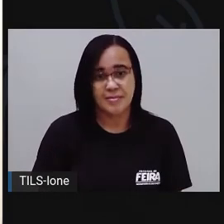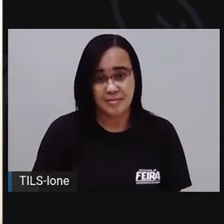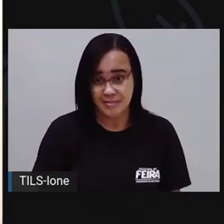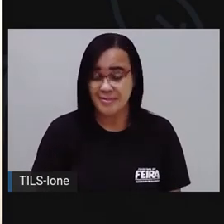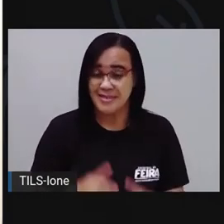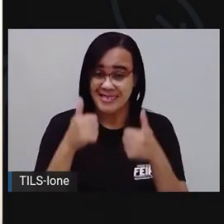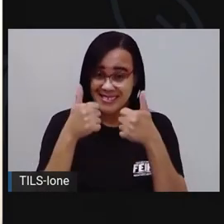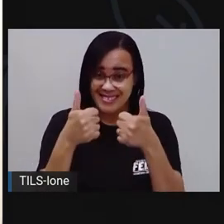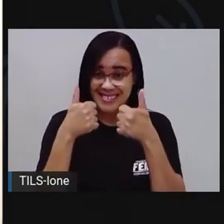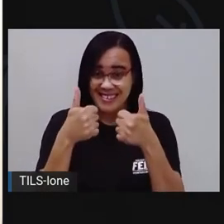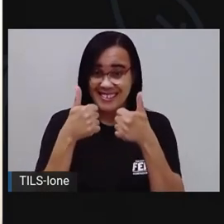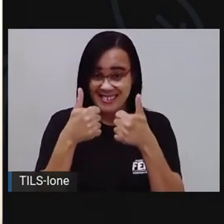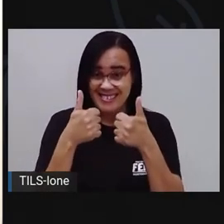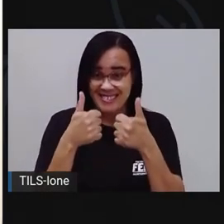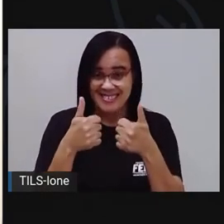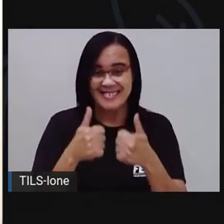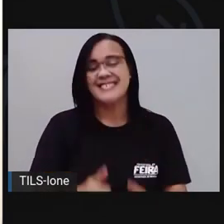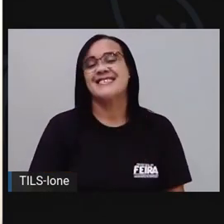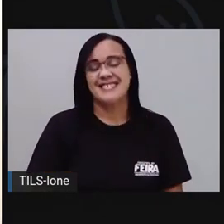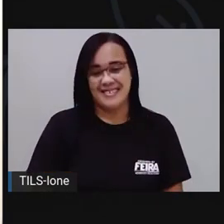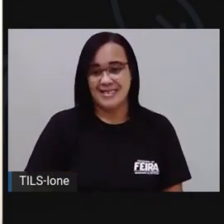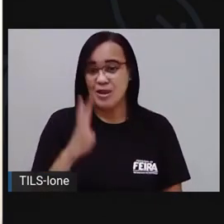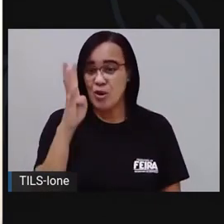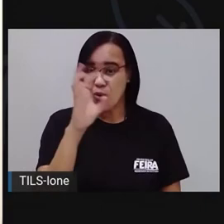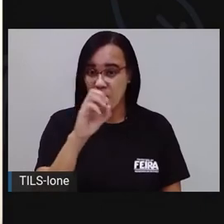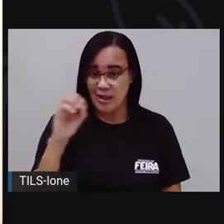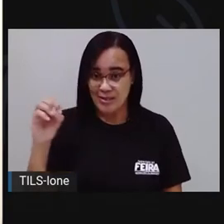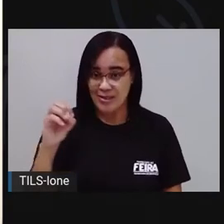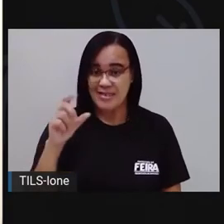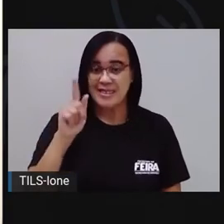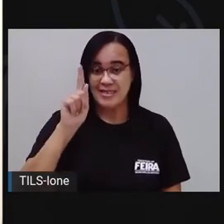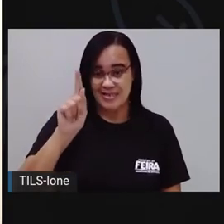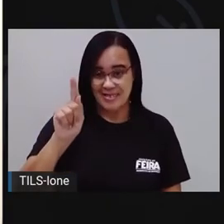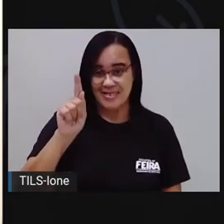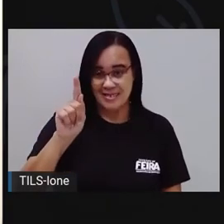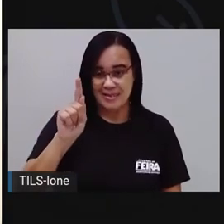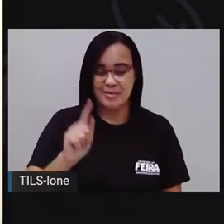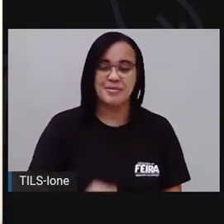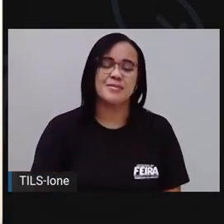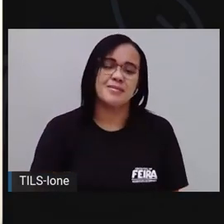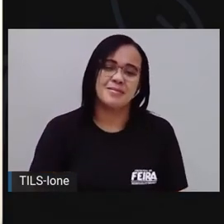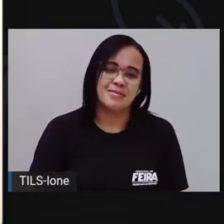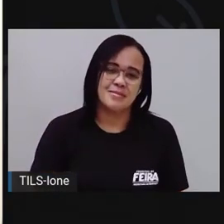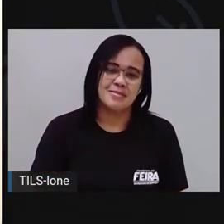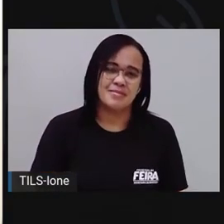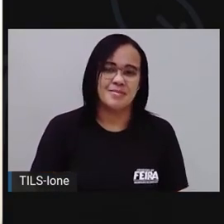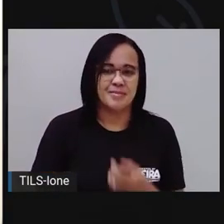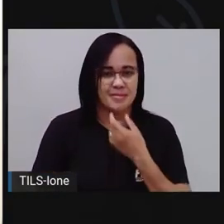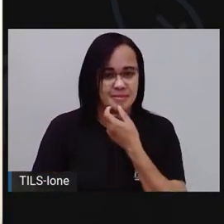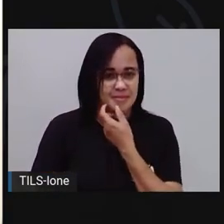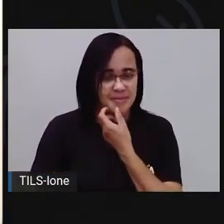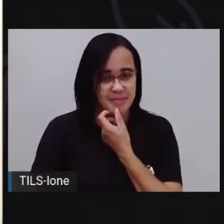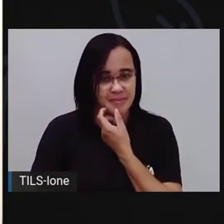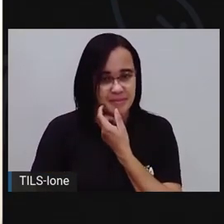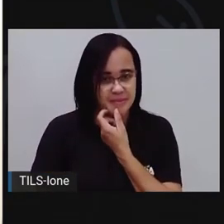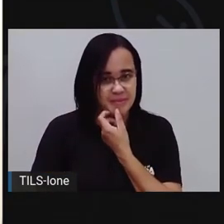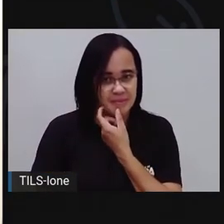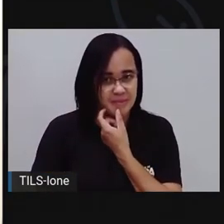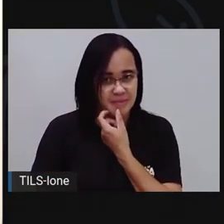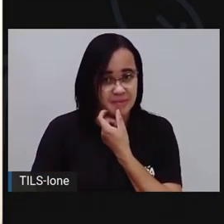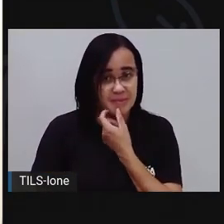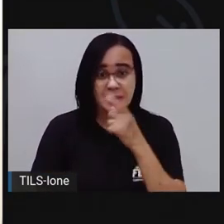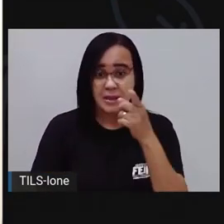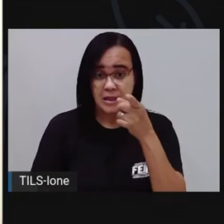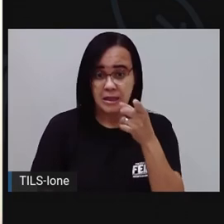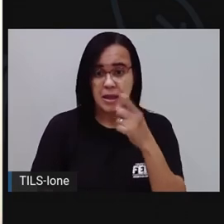Ó, certinho! 400 gramas, tá bom? A Pró também trouxe a unidade de... os medidores,